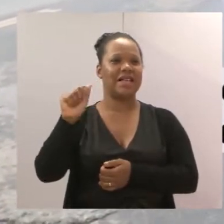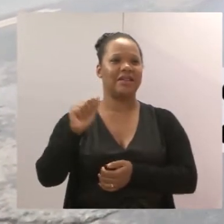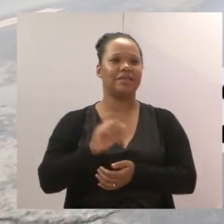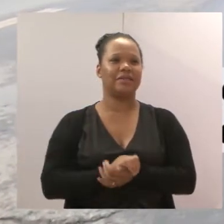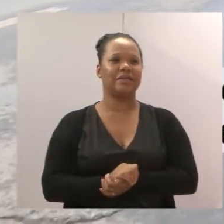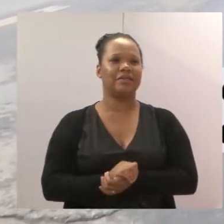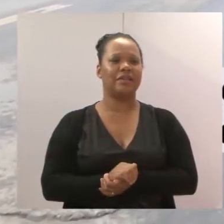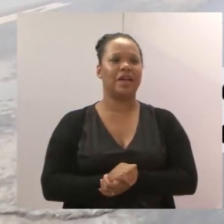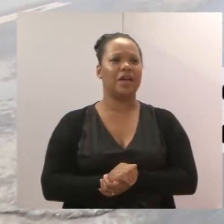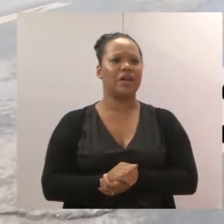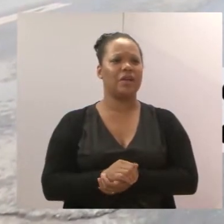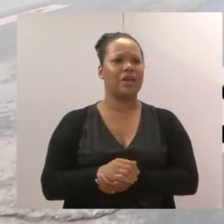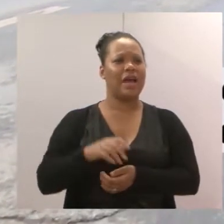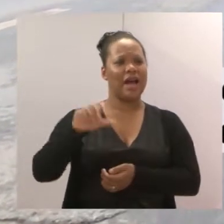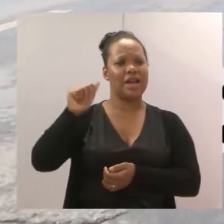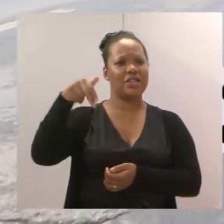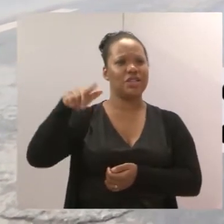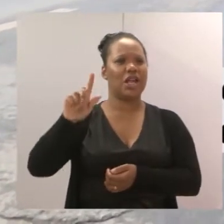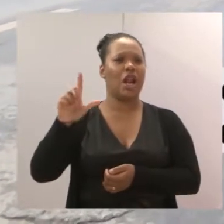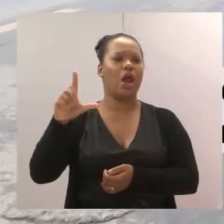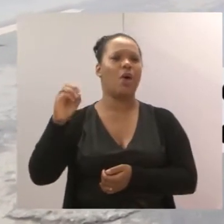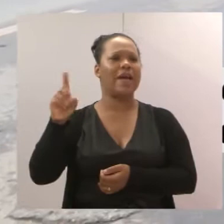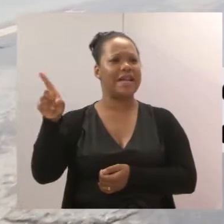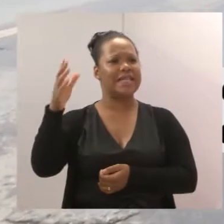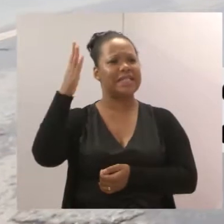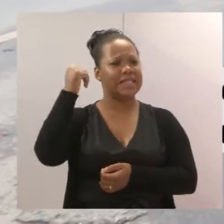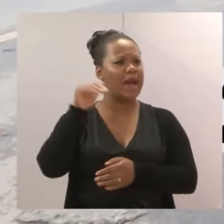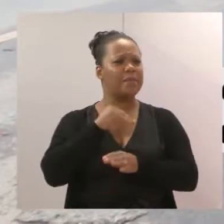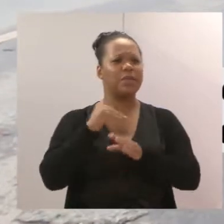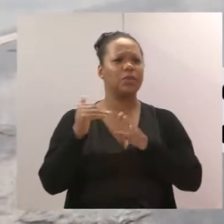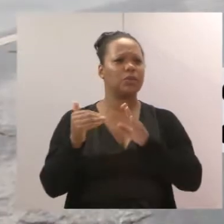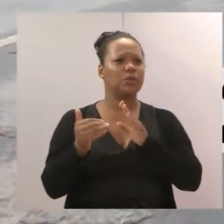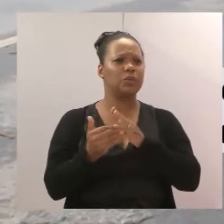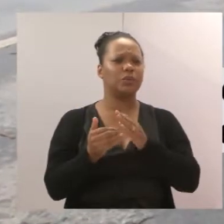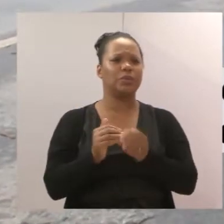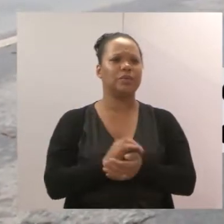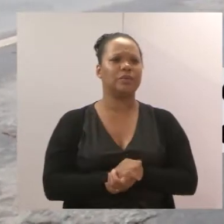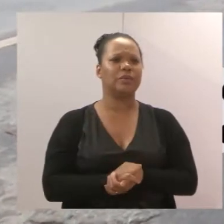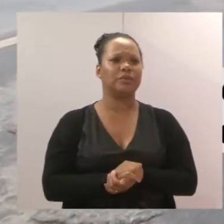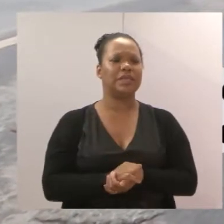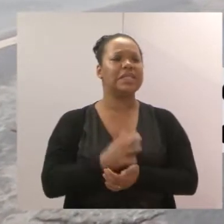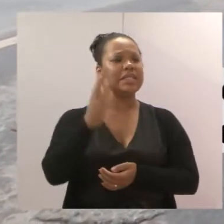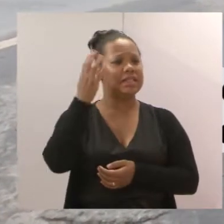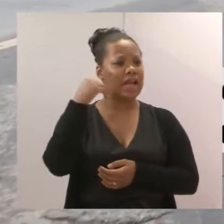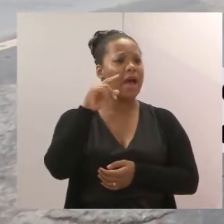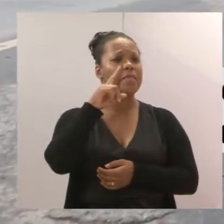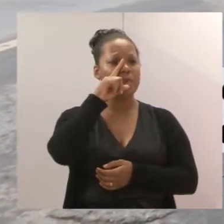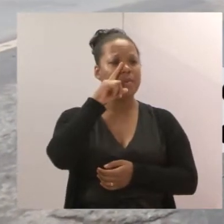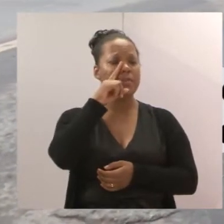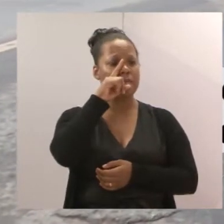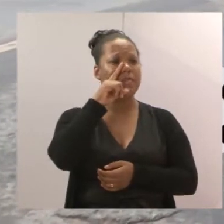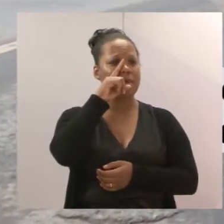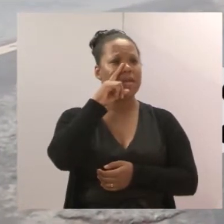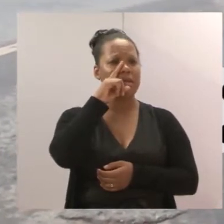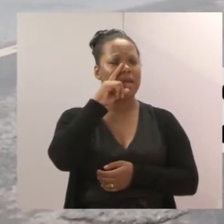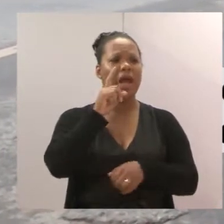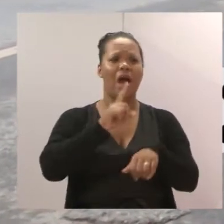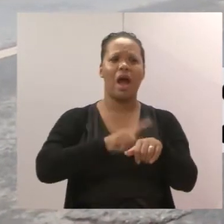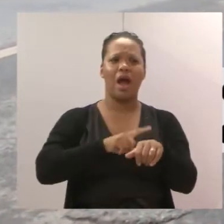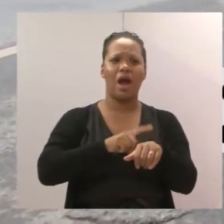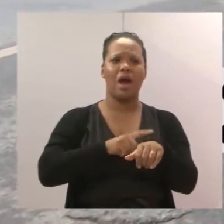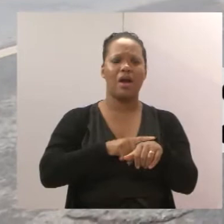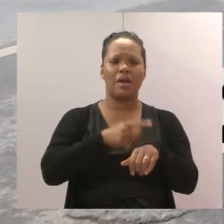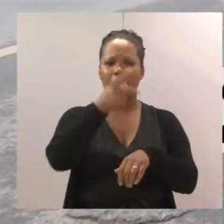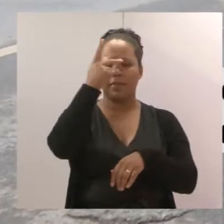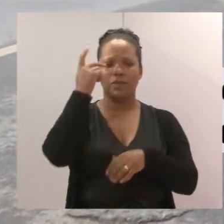Silvestre. Nós estamos com o Sr. Anjo aqui, ele sabe tudo, porque ele fica ao lado aqui, sabe o perigo que corre a hora que o pessoal